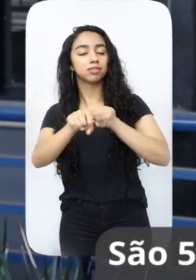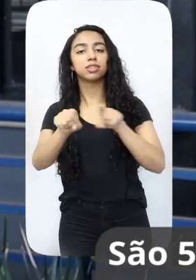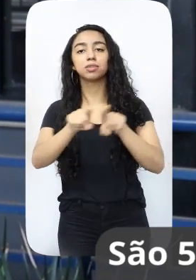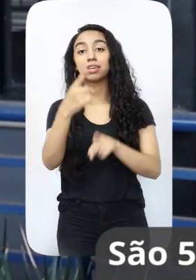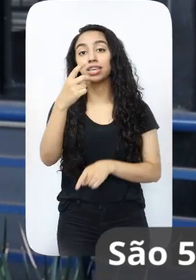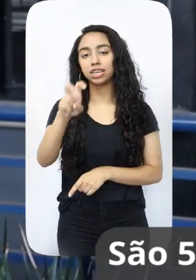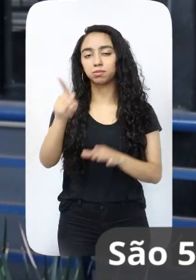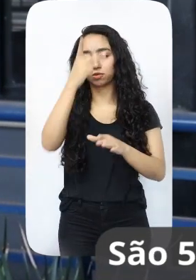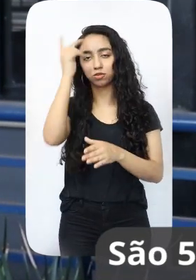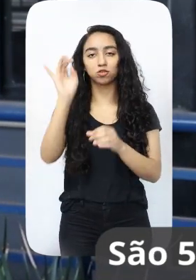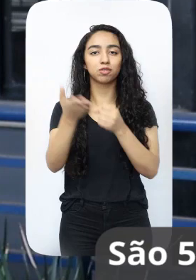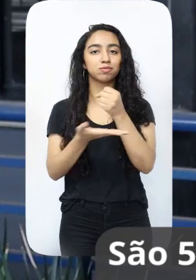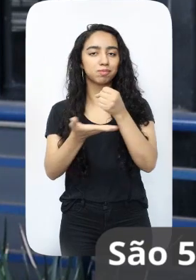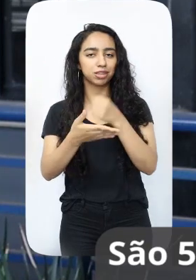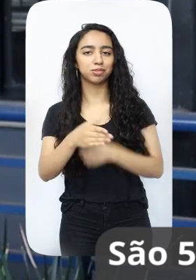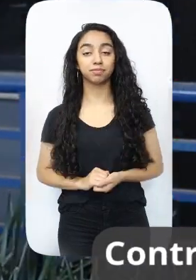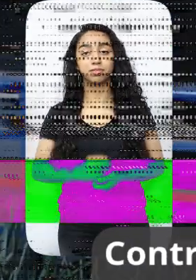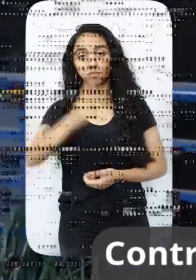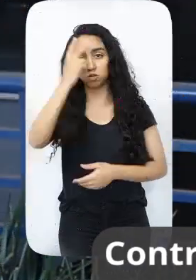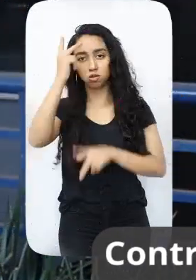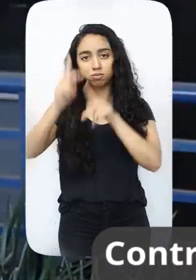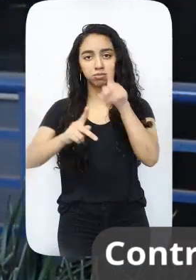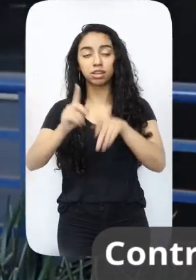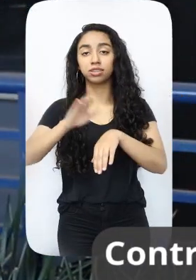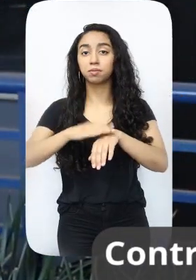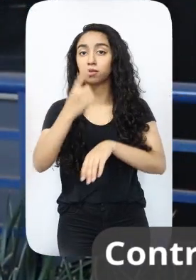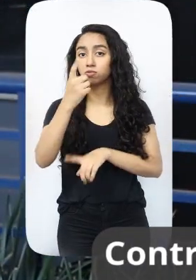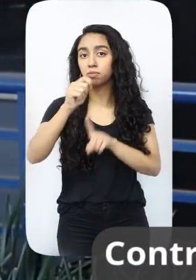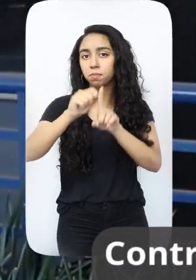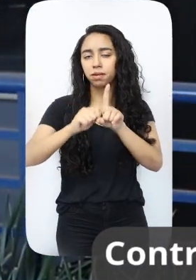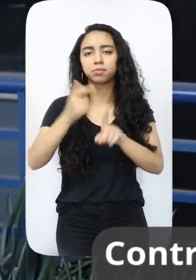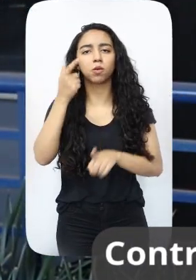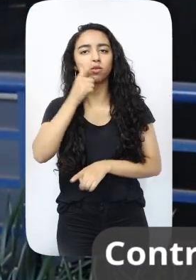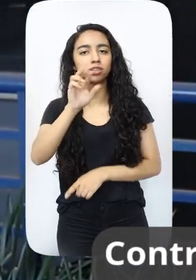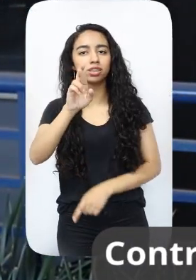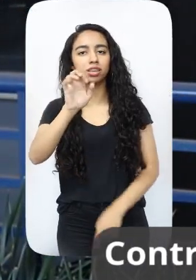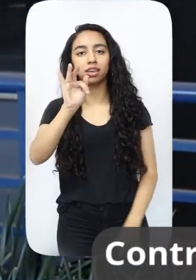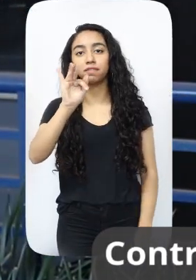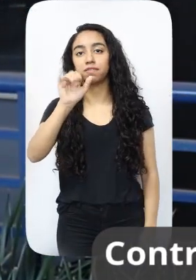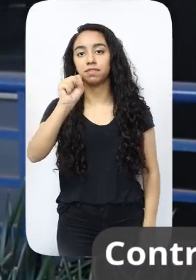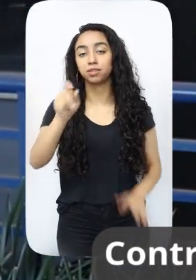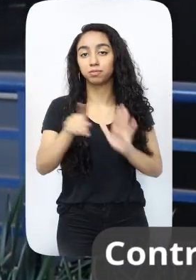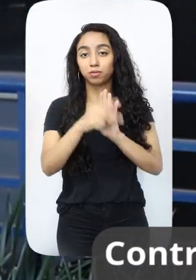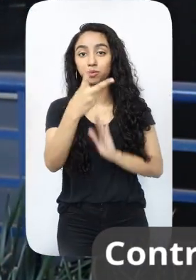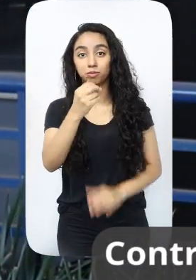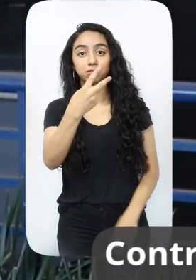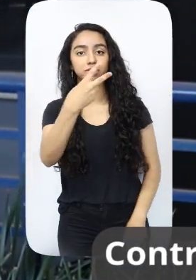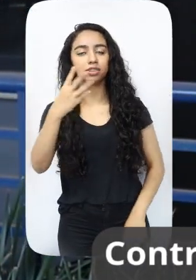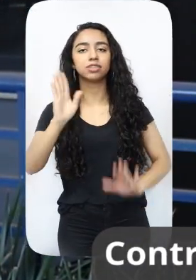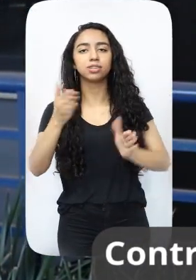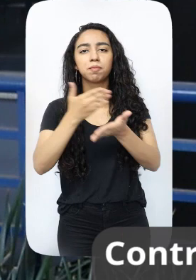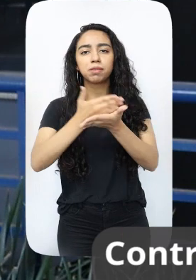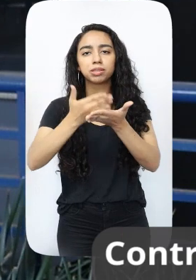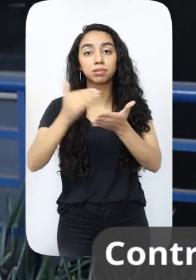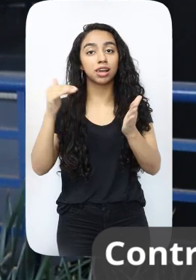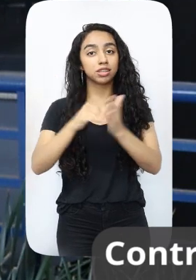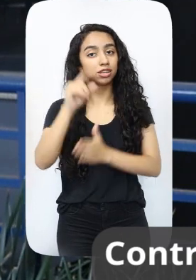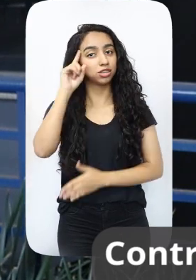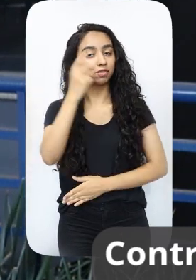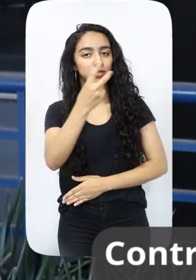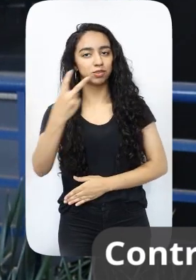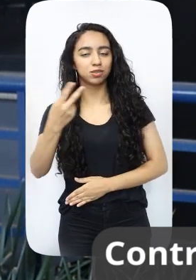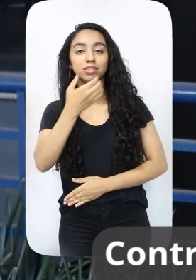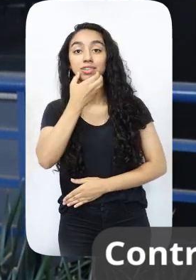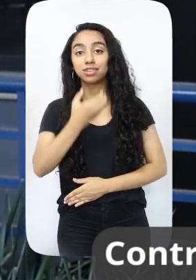médio e 15 para aqueles com ensino fundamental. Contribuintes têm mais um mês para aderir ao Refis 2023. O parcelamento vai